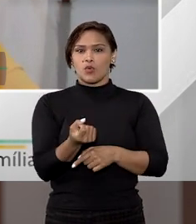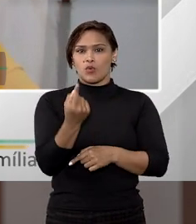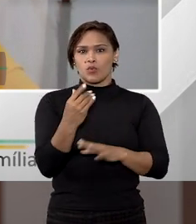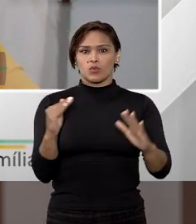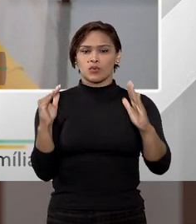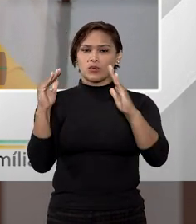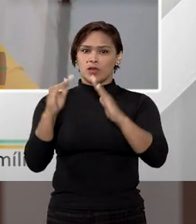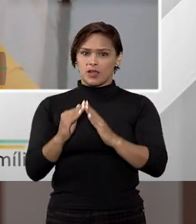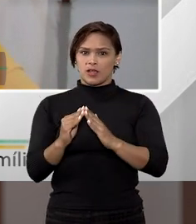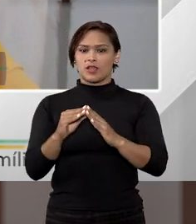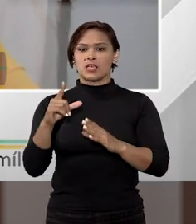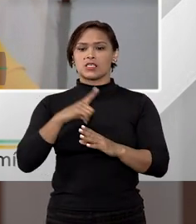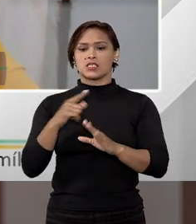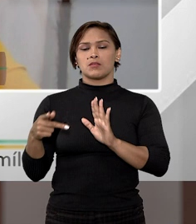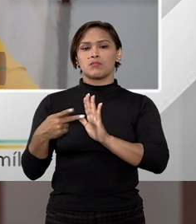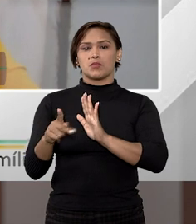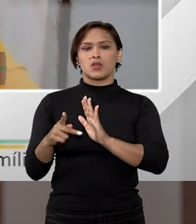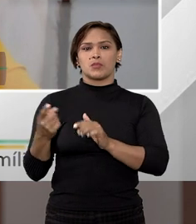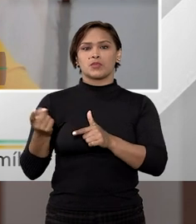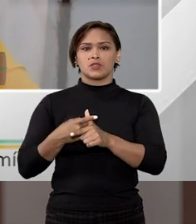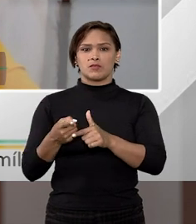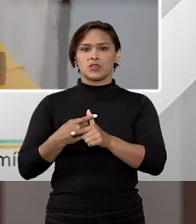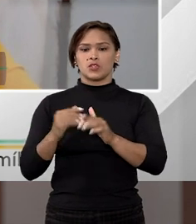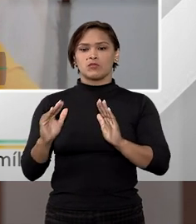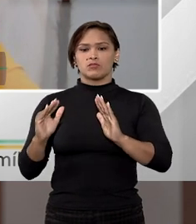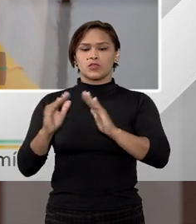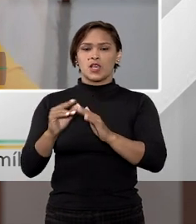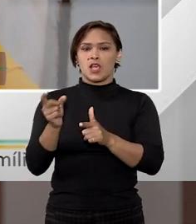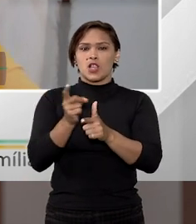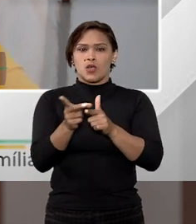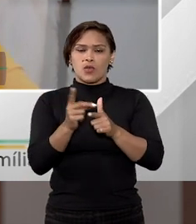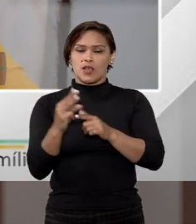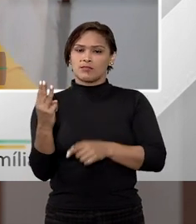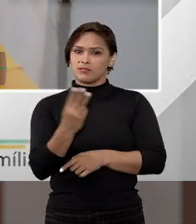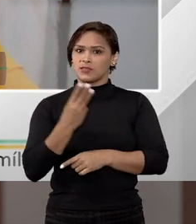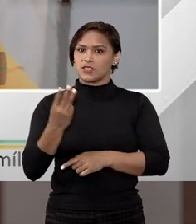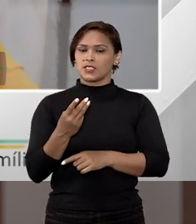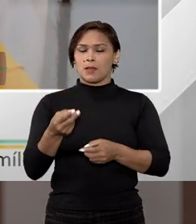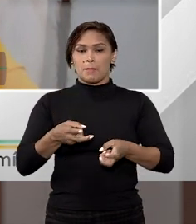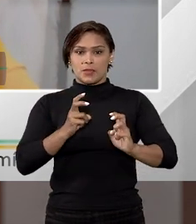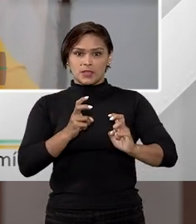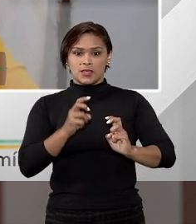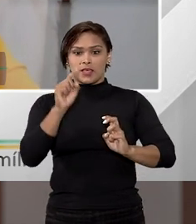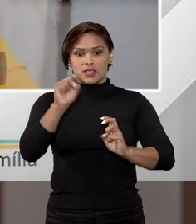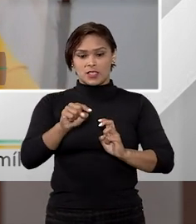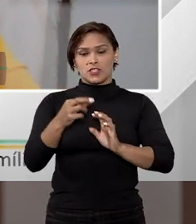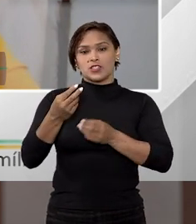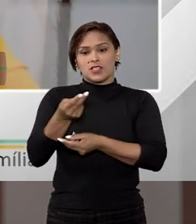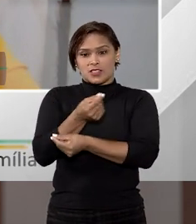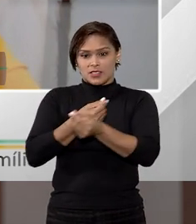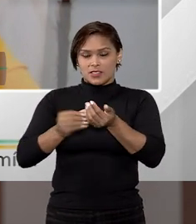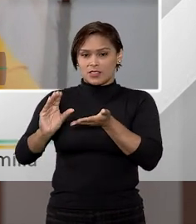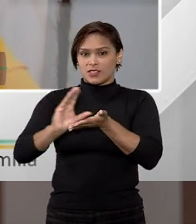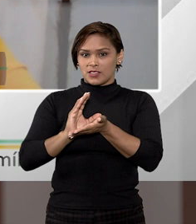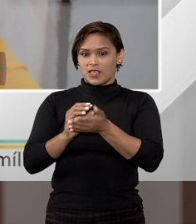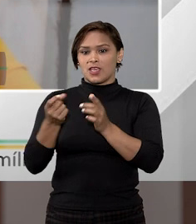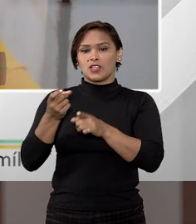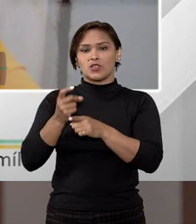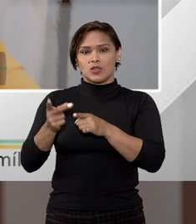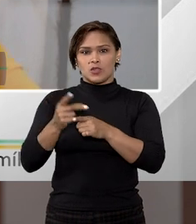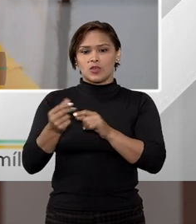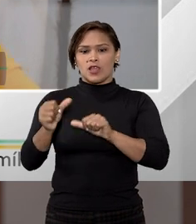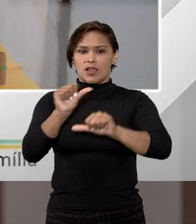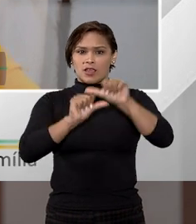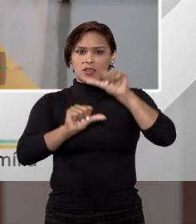o único imóvel residencial de devedor que seja locado a terceiros. Mas olha só, desde que essa renda obtida com alocação